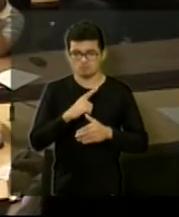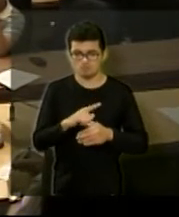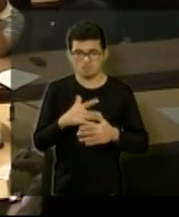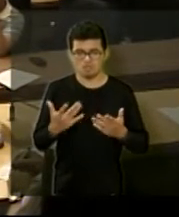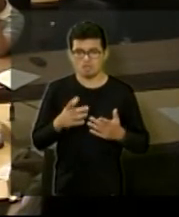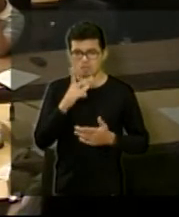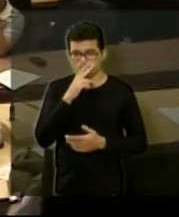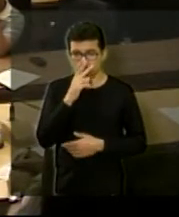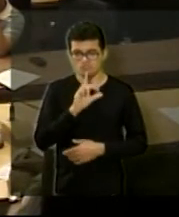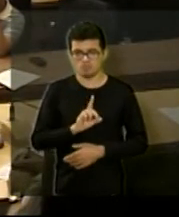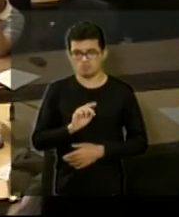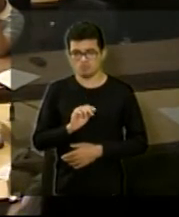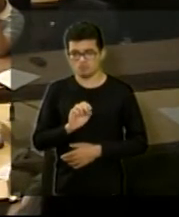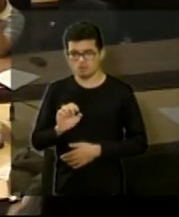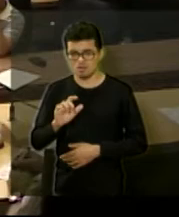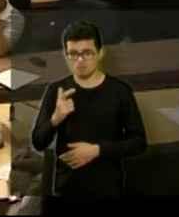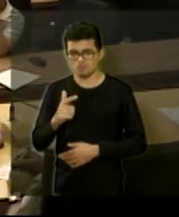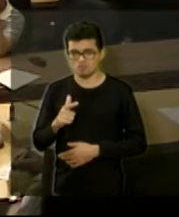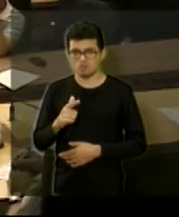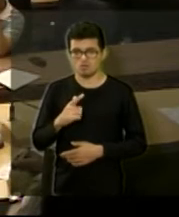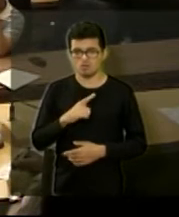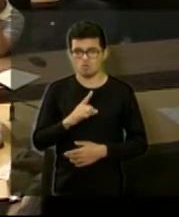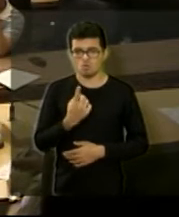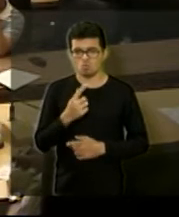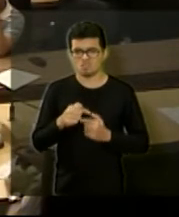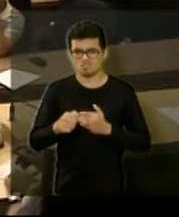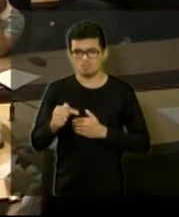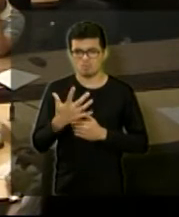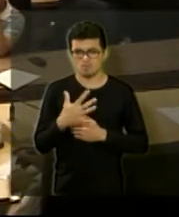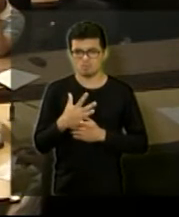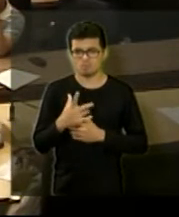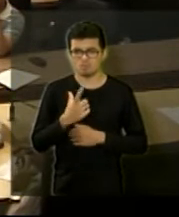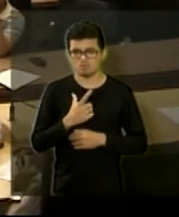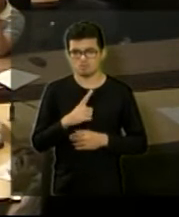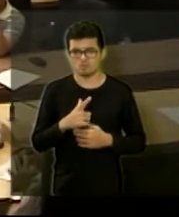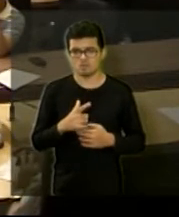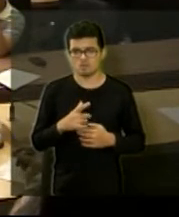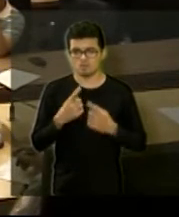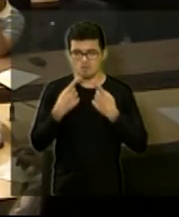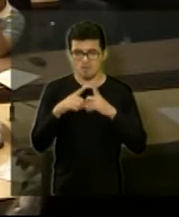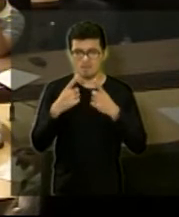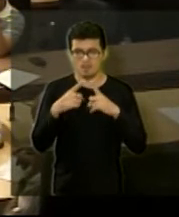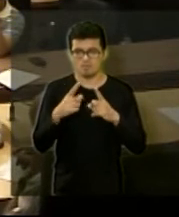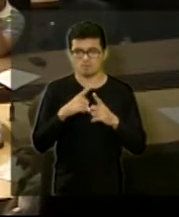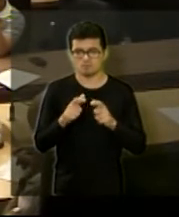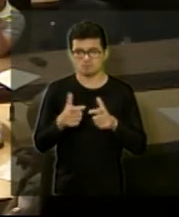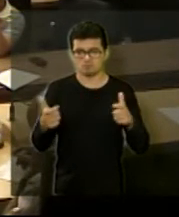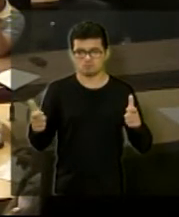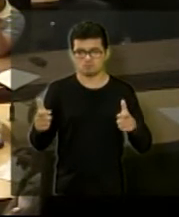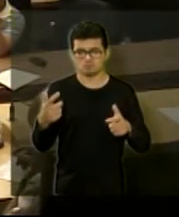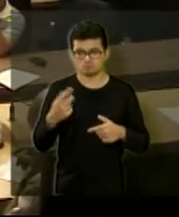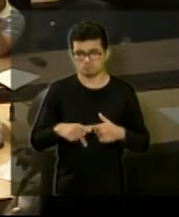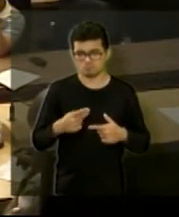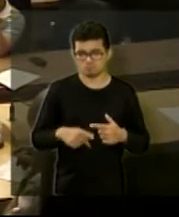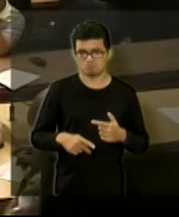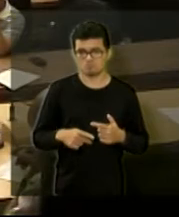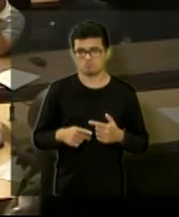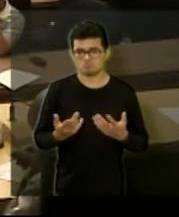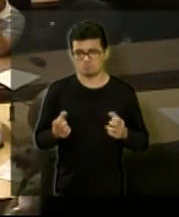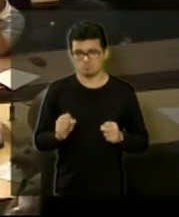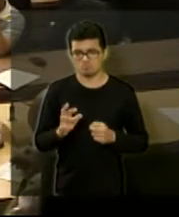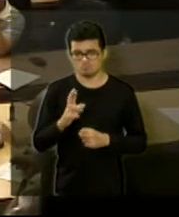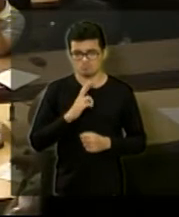cumprindo o prazo de uma semana de dias que não está acontecendo a reclamação aumentou demais na cidade como um todo você puder responder